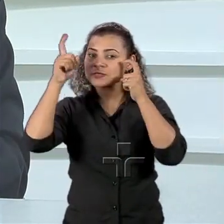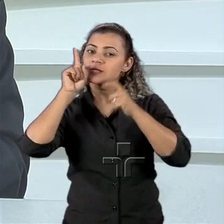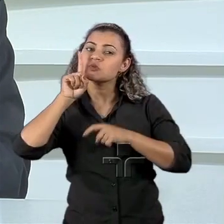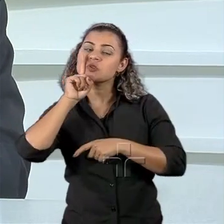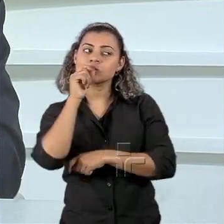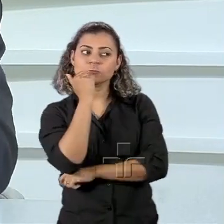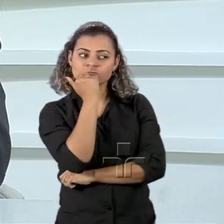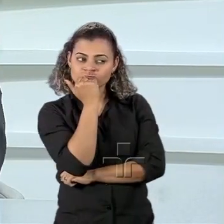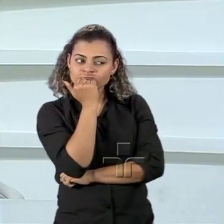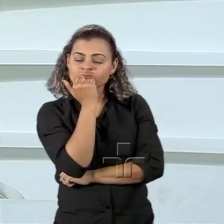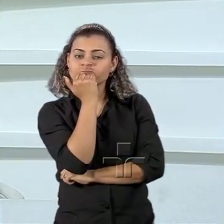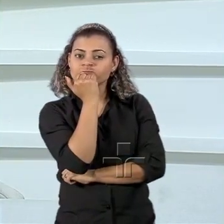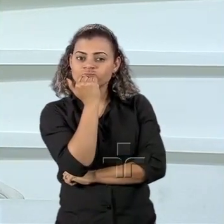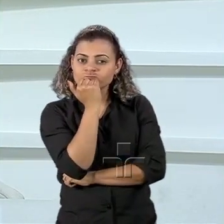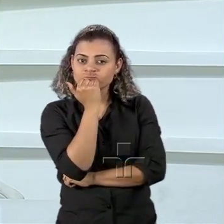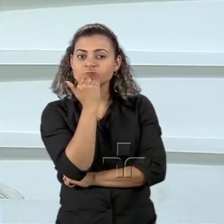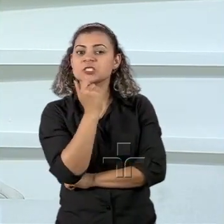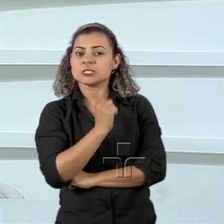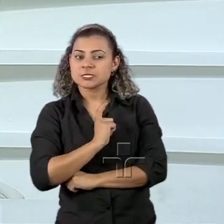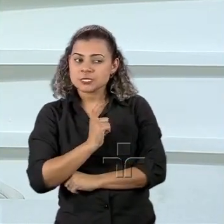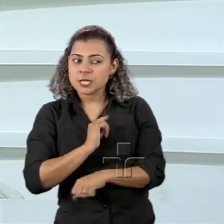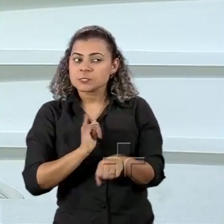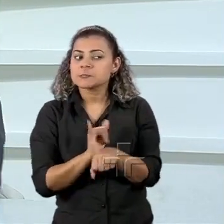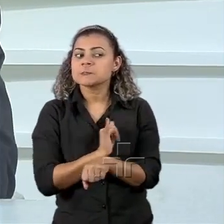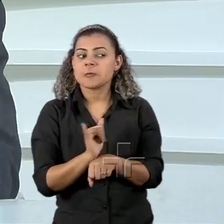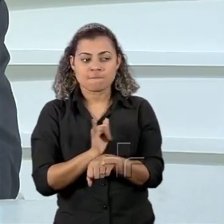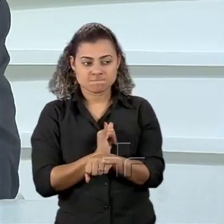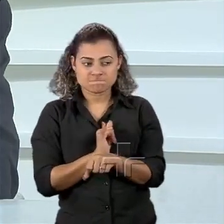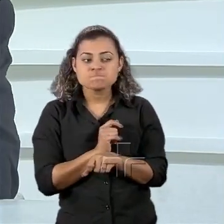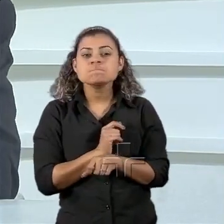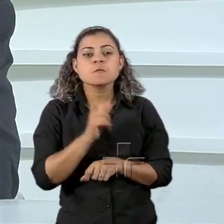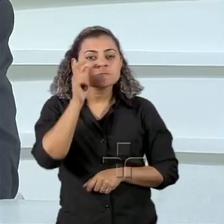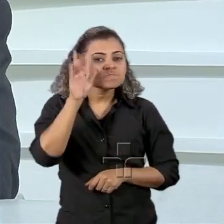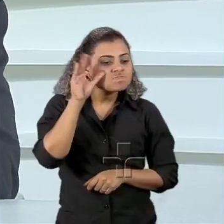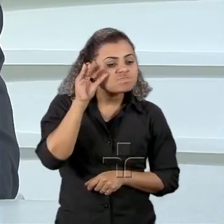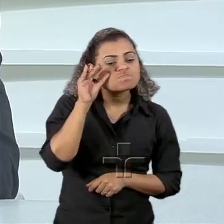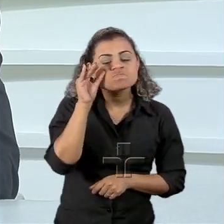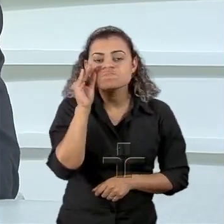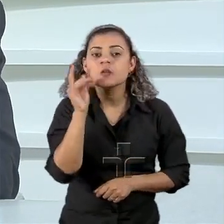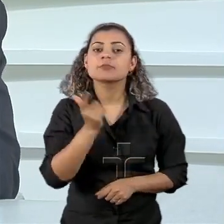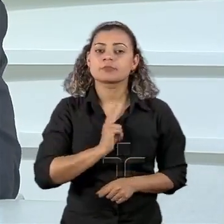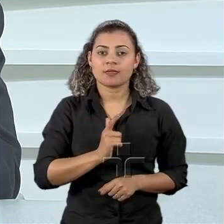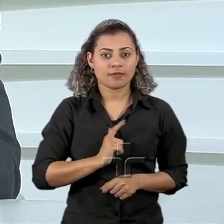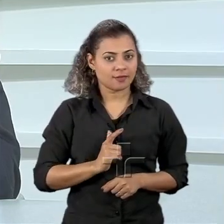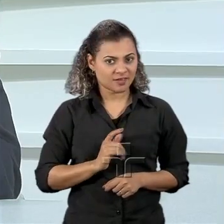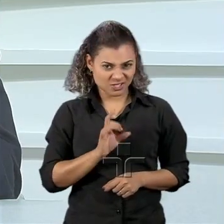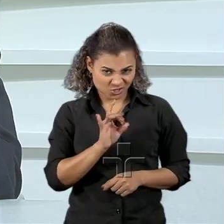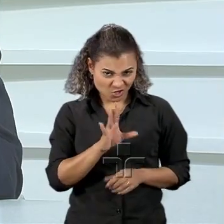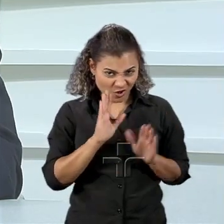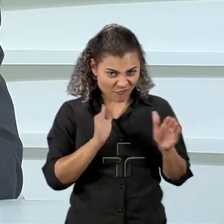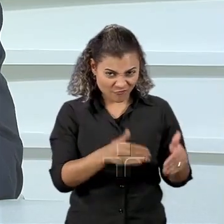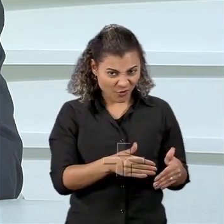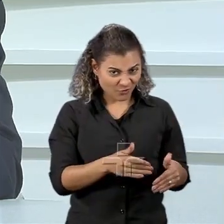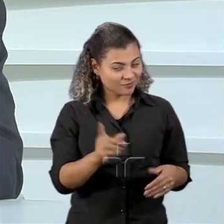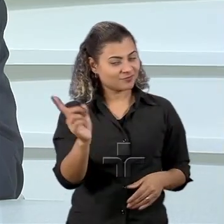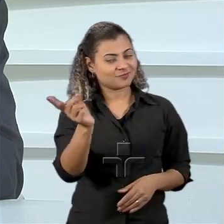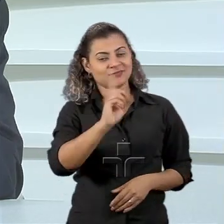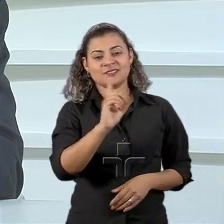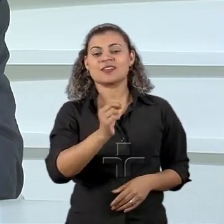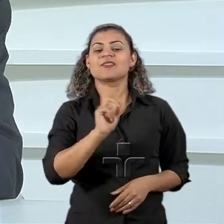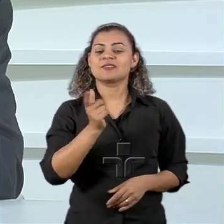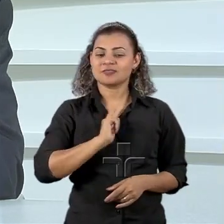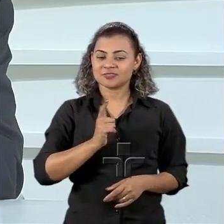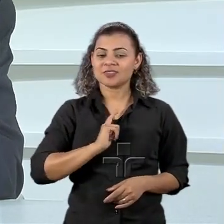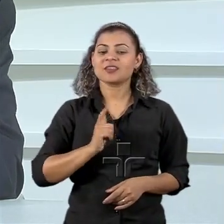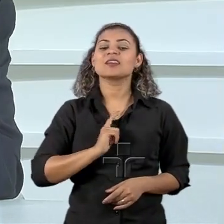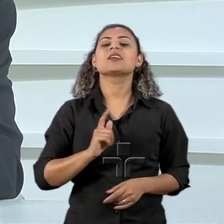Unidos. Então, são questões estratégicas, sim, não é só as questões que o embaixador colocou, que são coisas